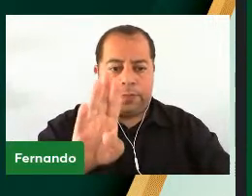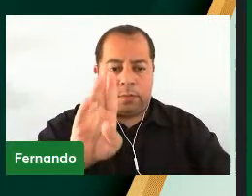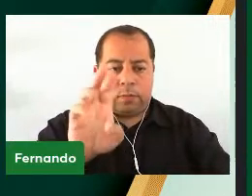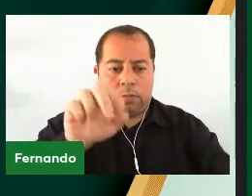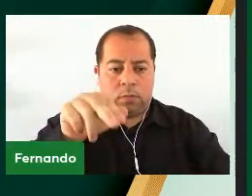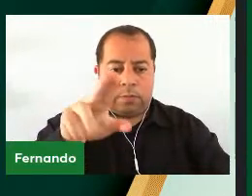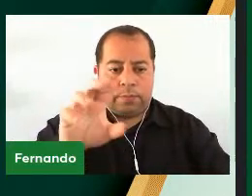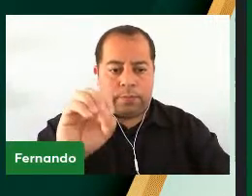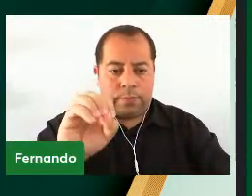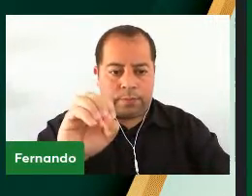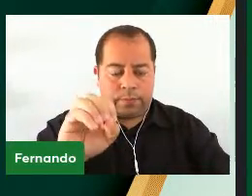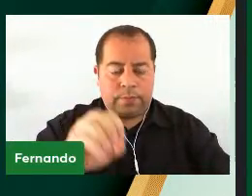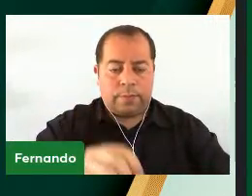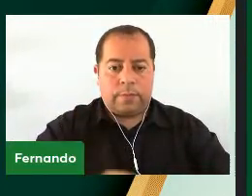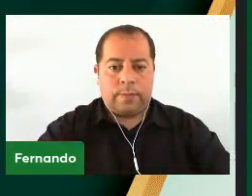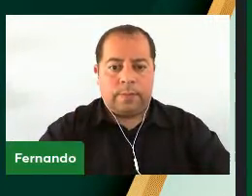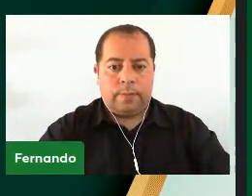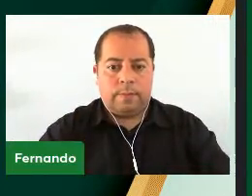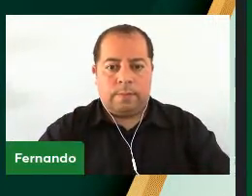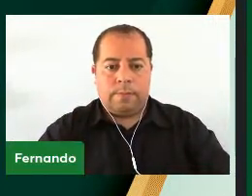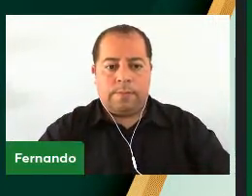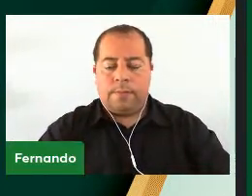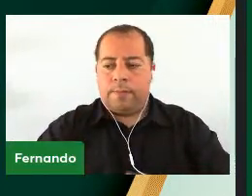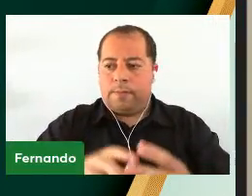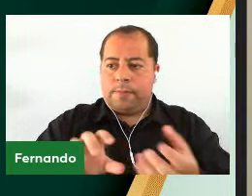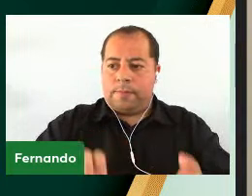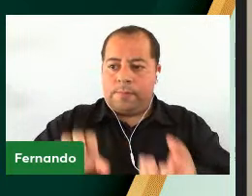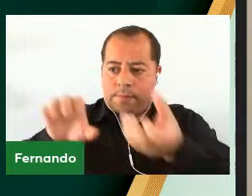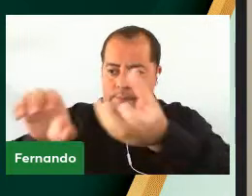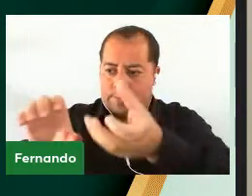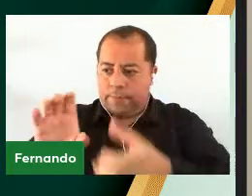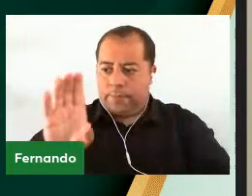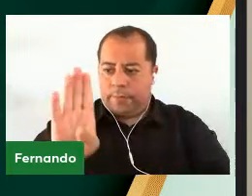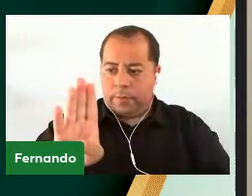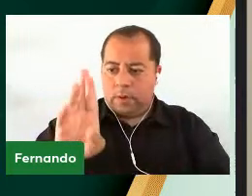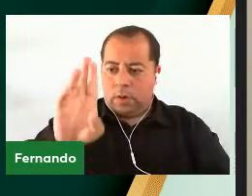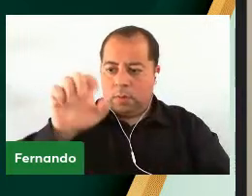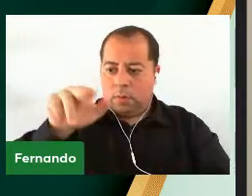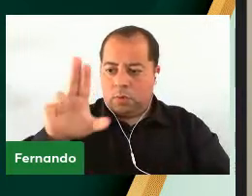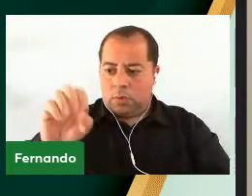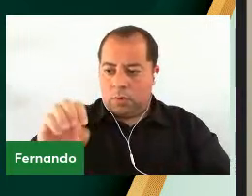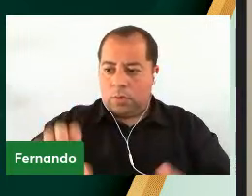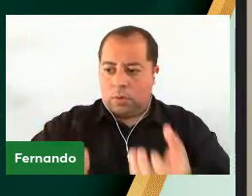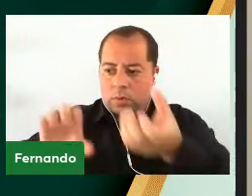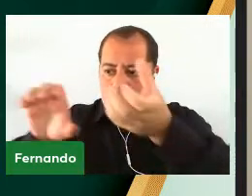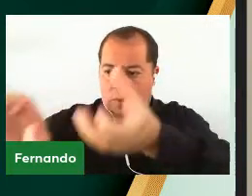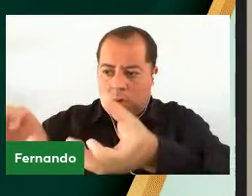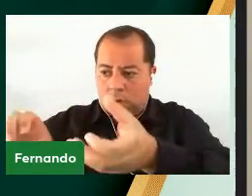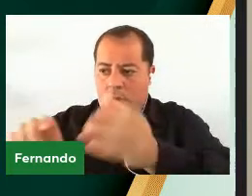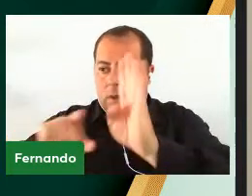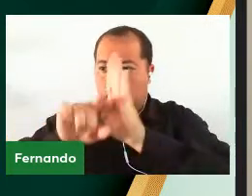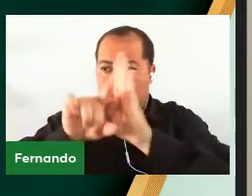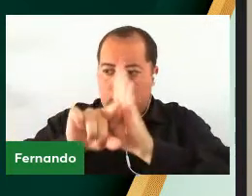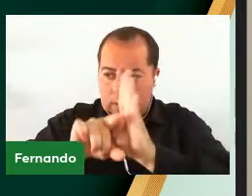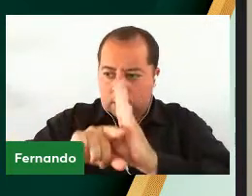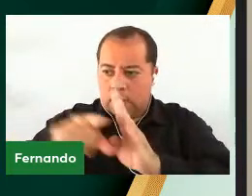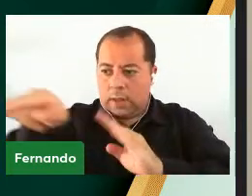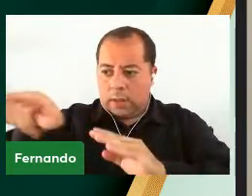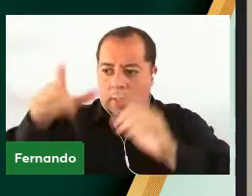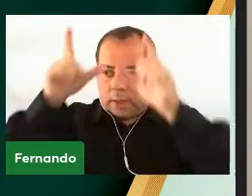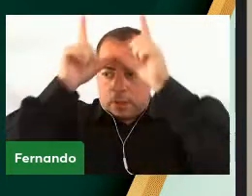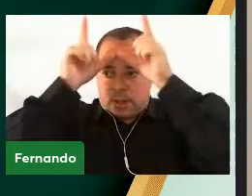Souza Confiro a Bruno Pereira de Souza O grau de bacharel em enfermagem